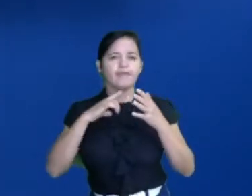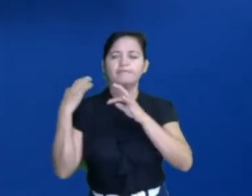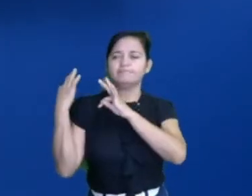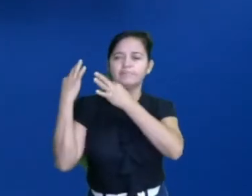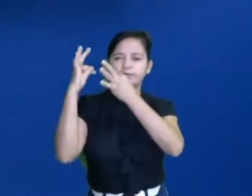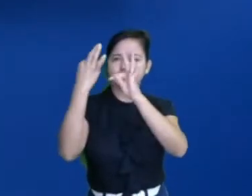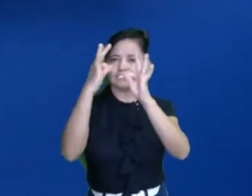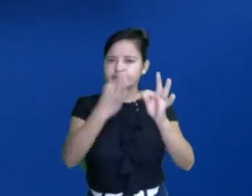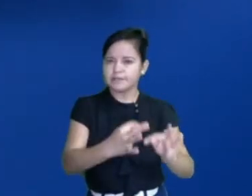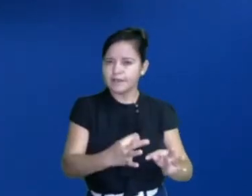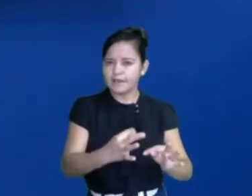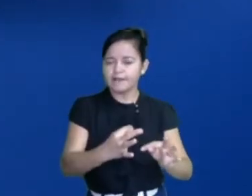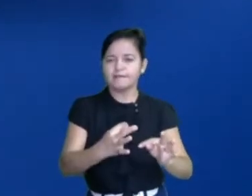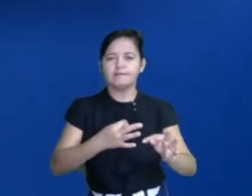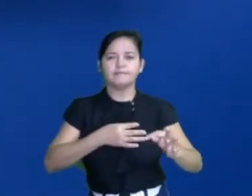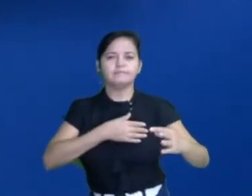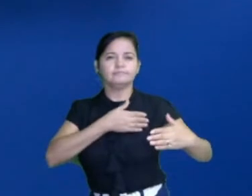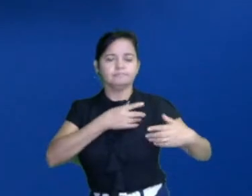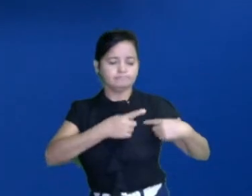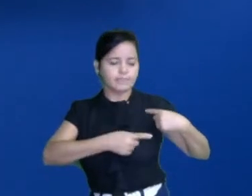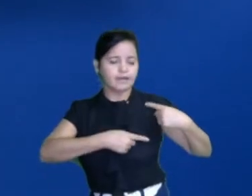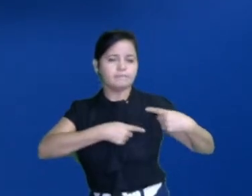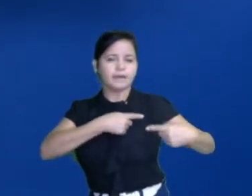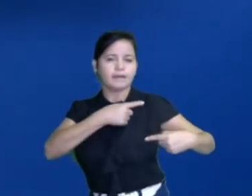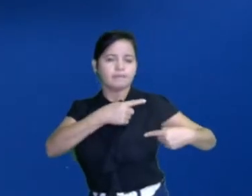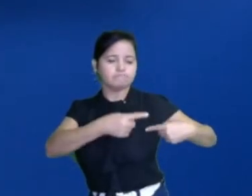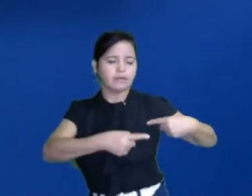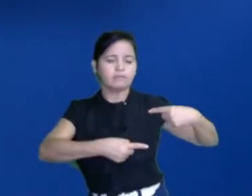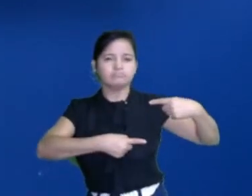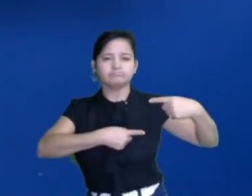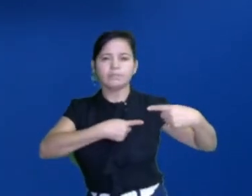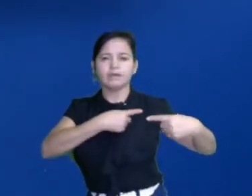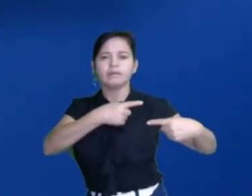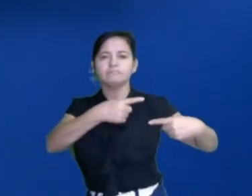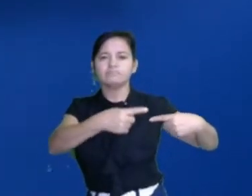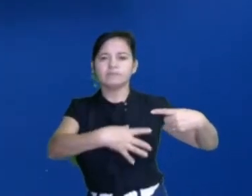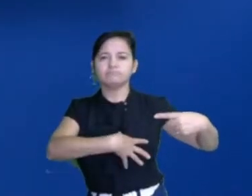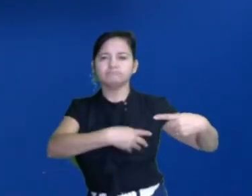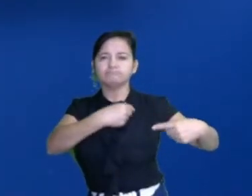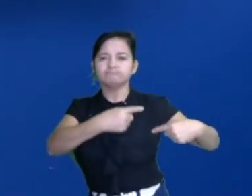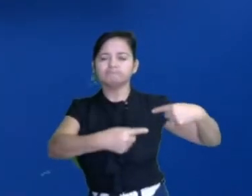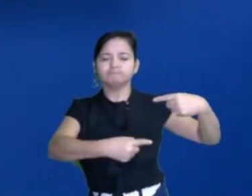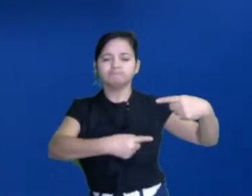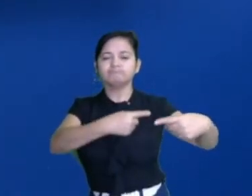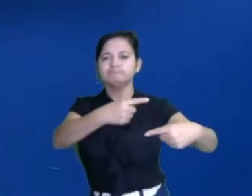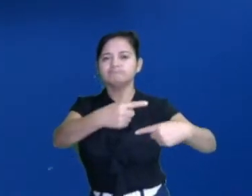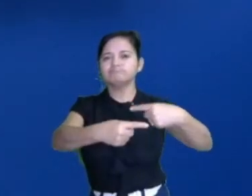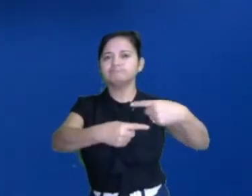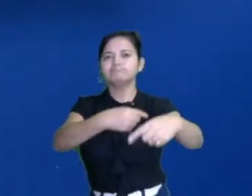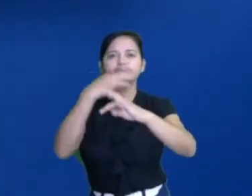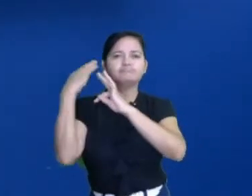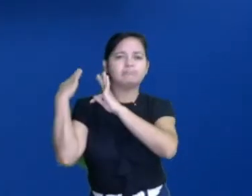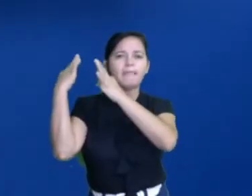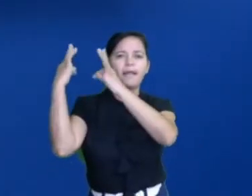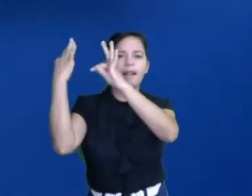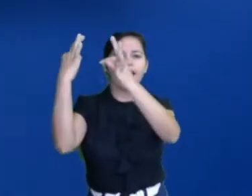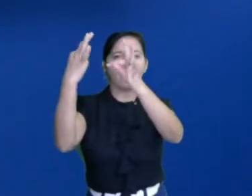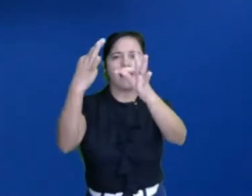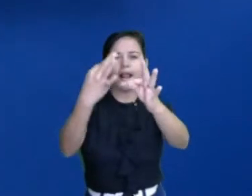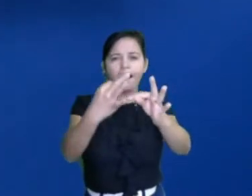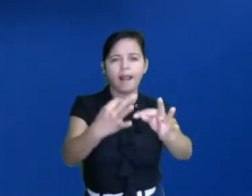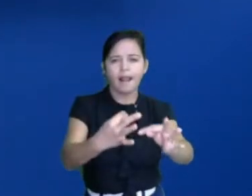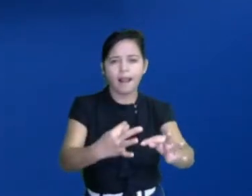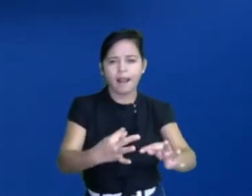tradições que se passaram de geração em geração. E aí um filho foi